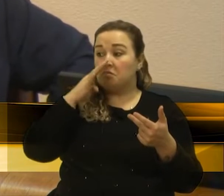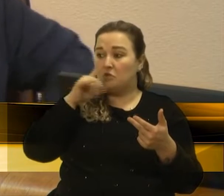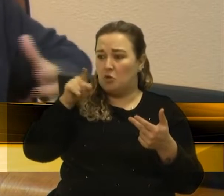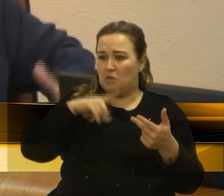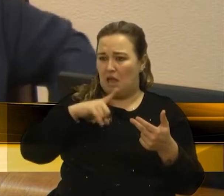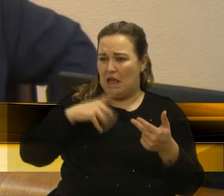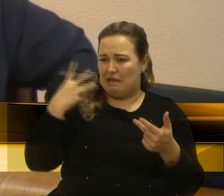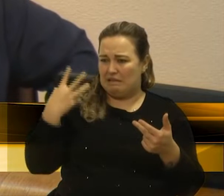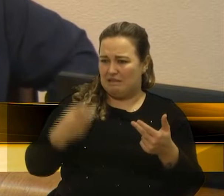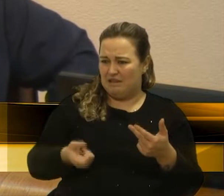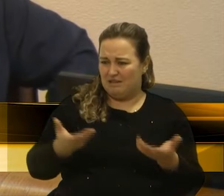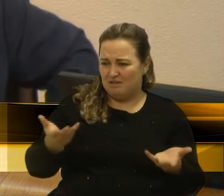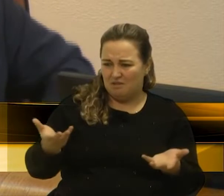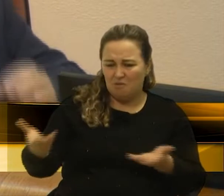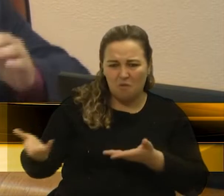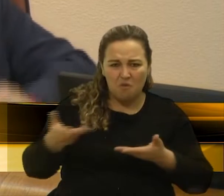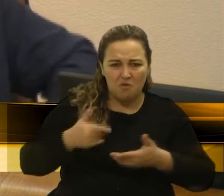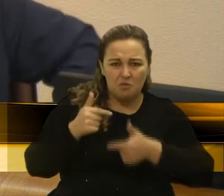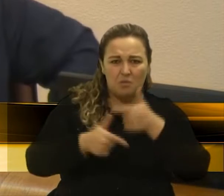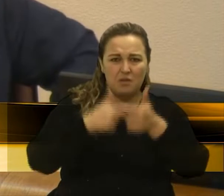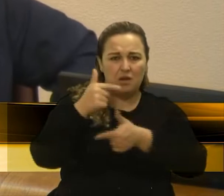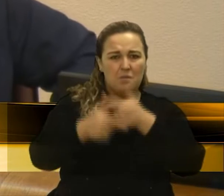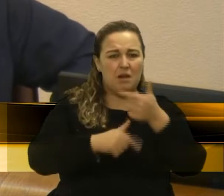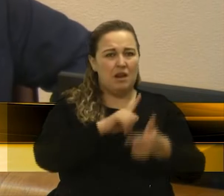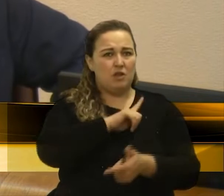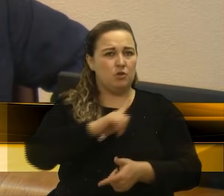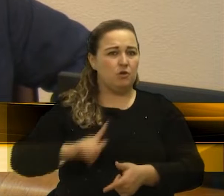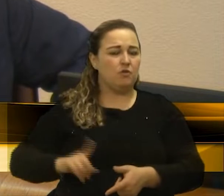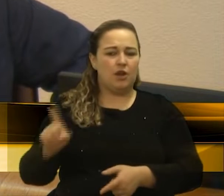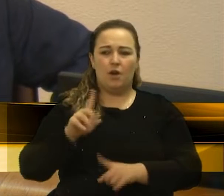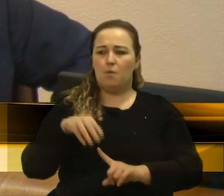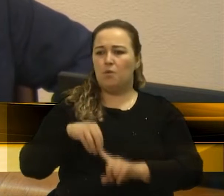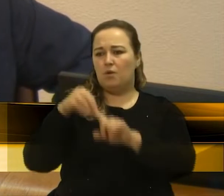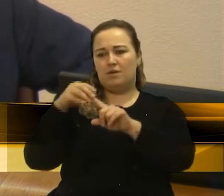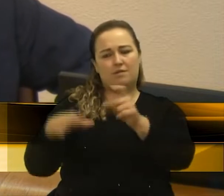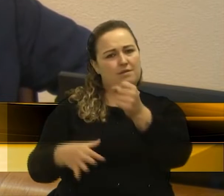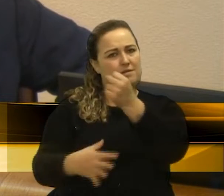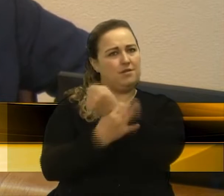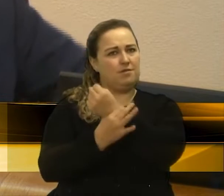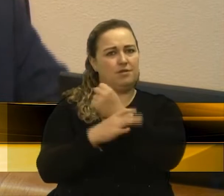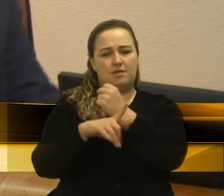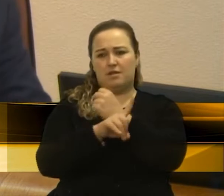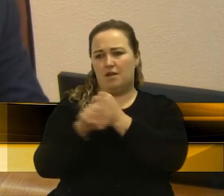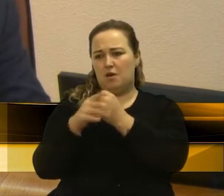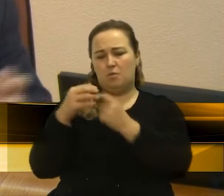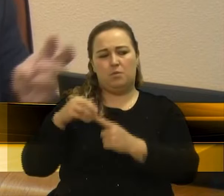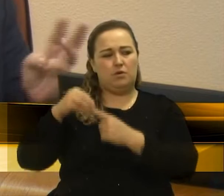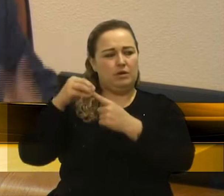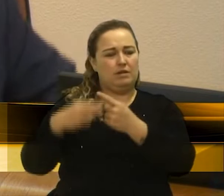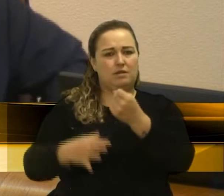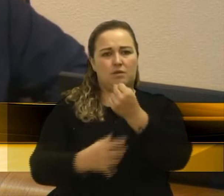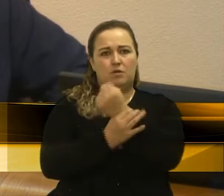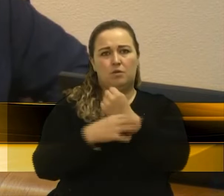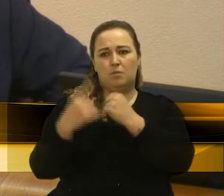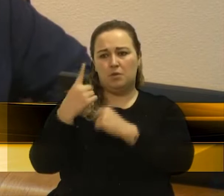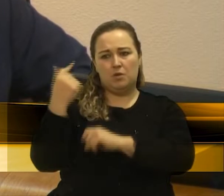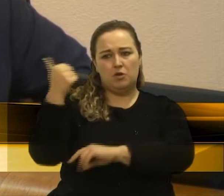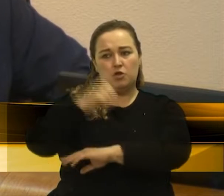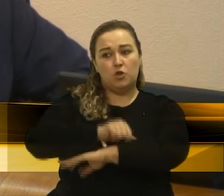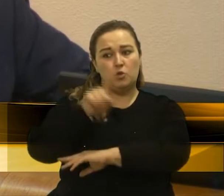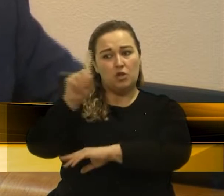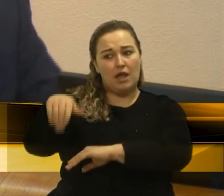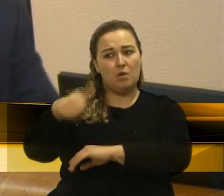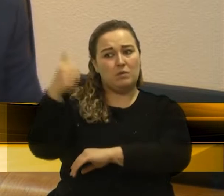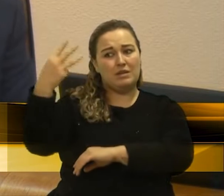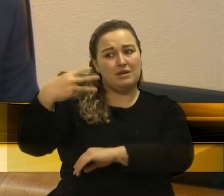aceito um convite para trabalhar num governo que não prioriza a segurança, que não prioriza a segurança desde o primeiro dia, e o senhor já é o terceiro secretário.